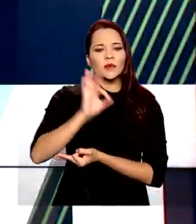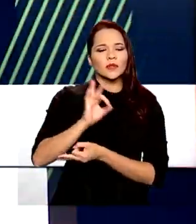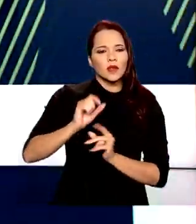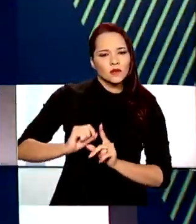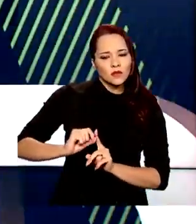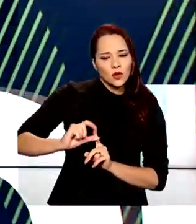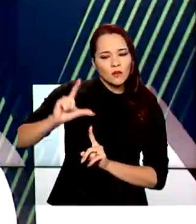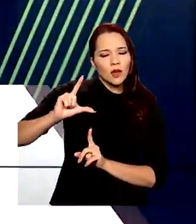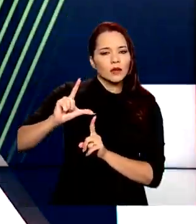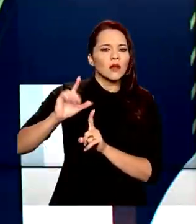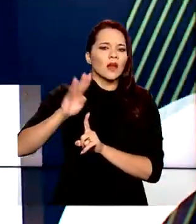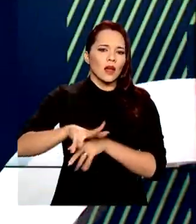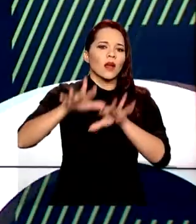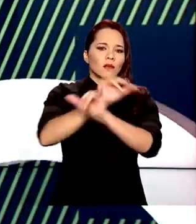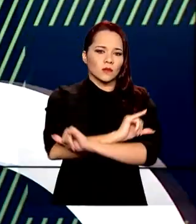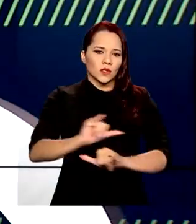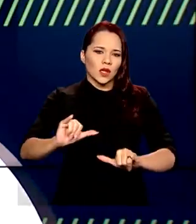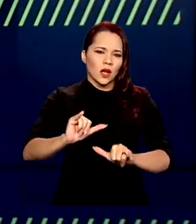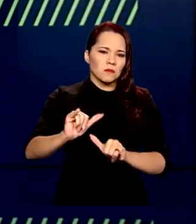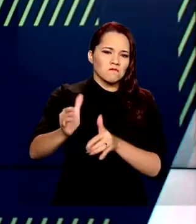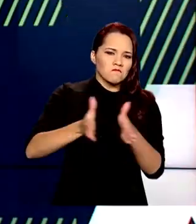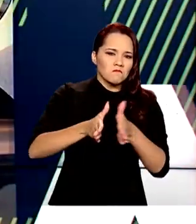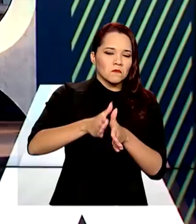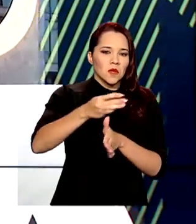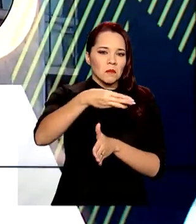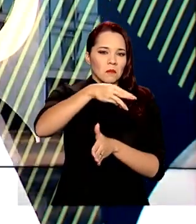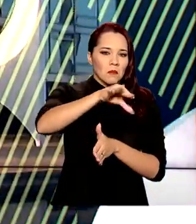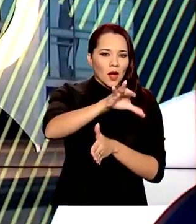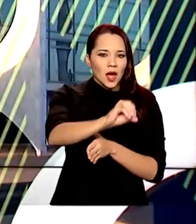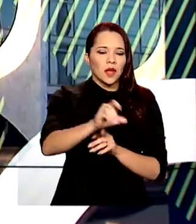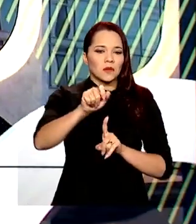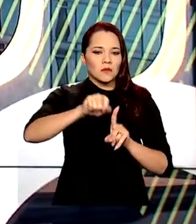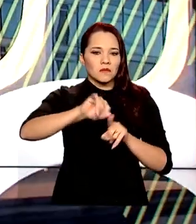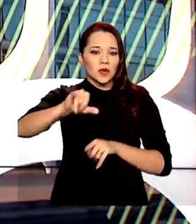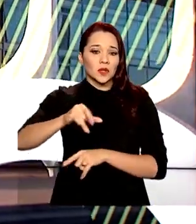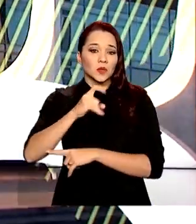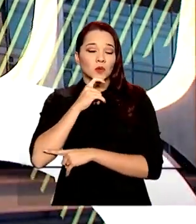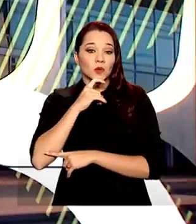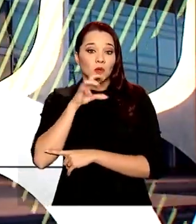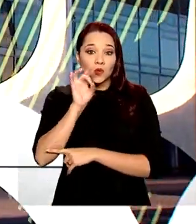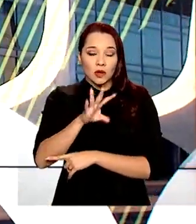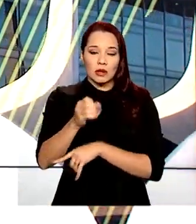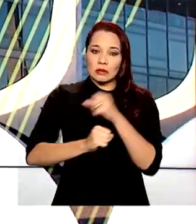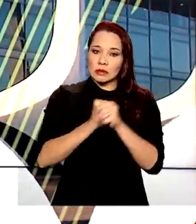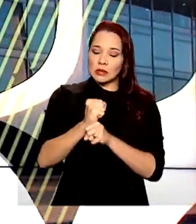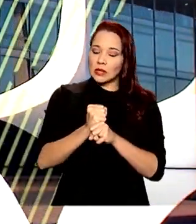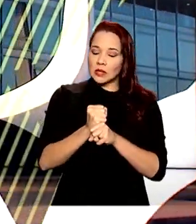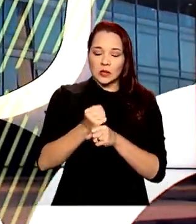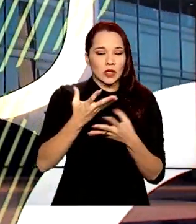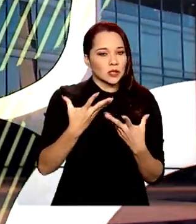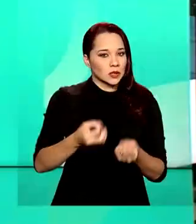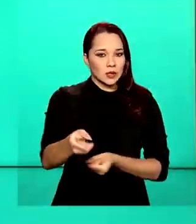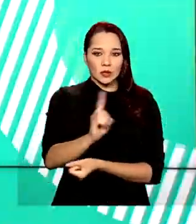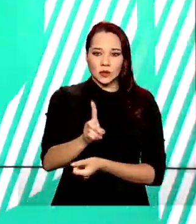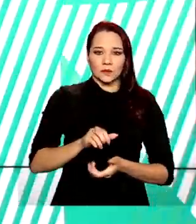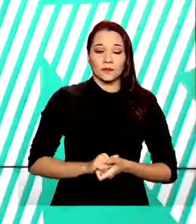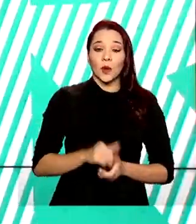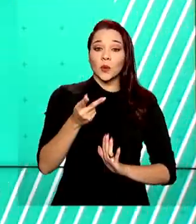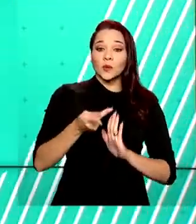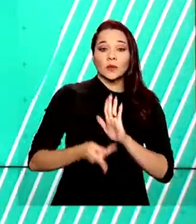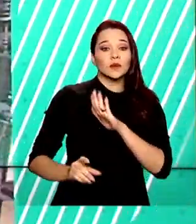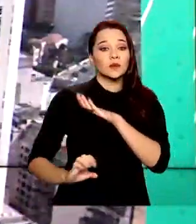normalmente é definido e anunciado entre os meses de maio e julho, mas este ano não será autorizado. Já para os planos